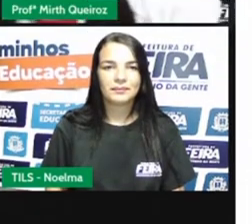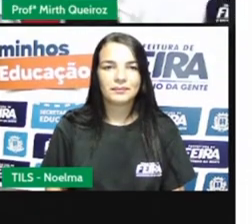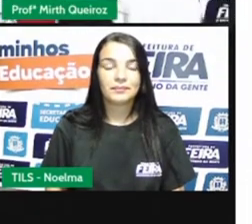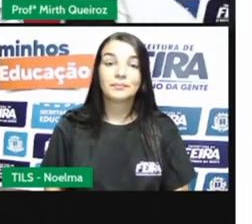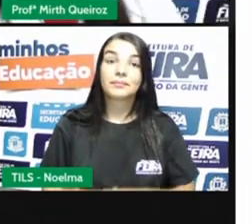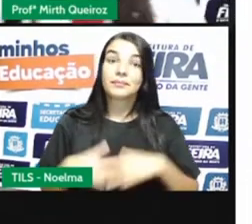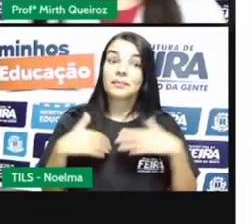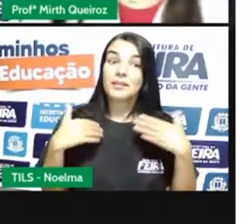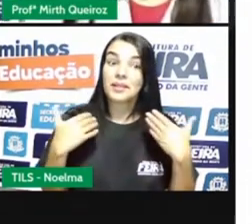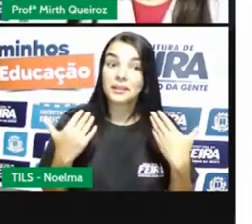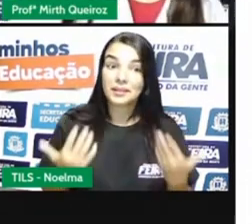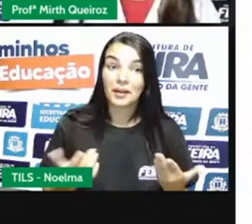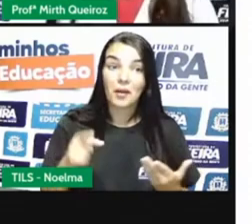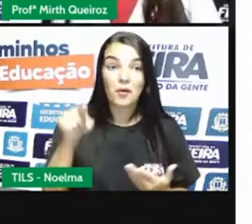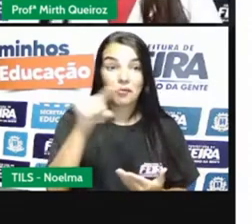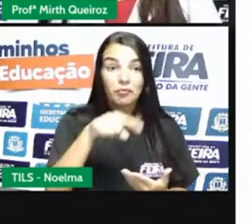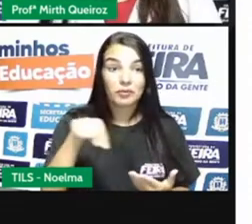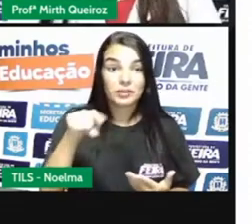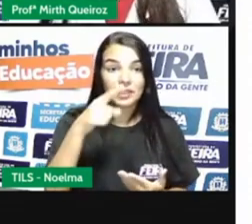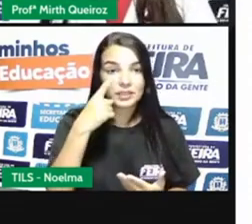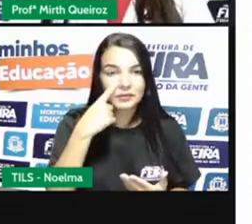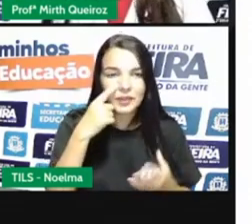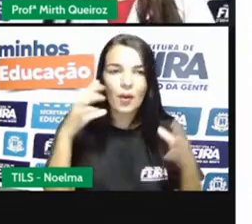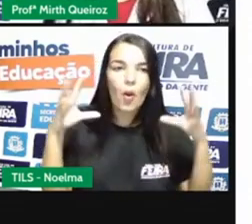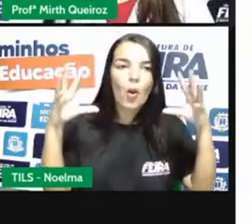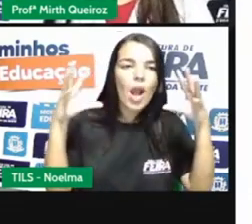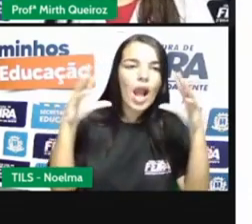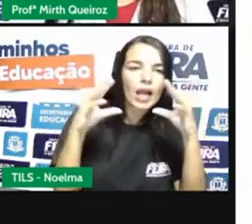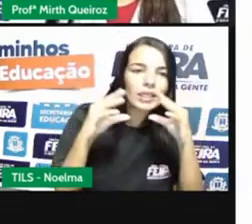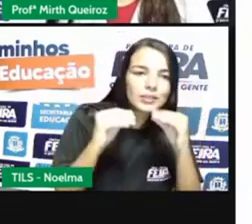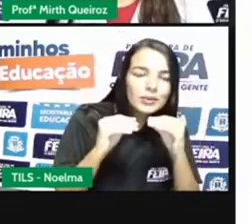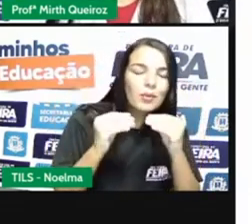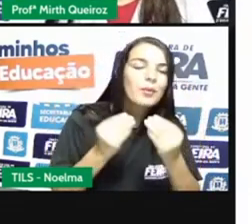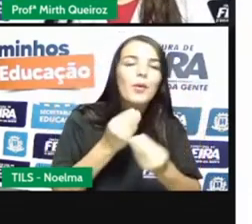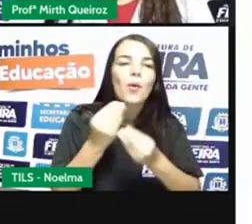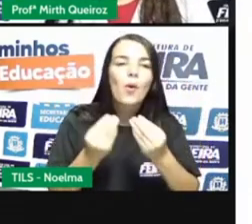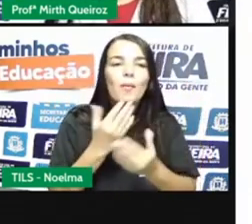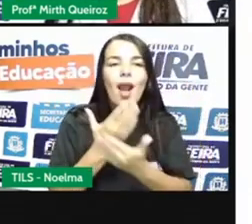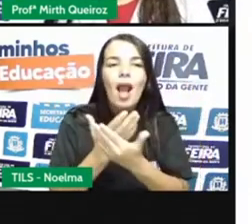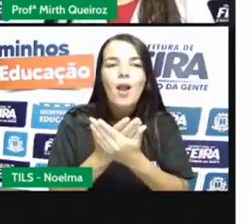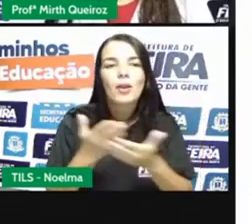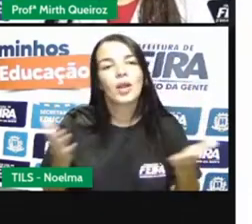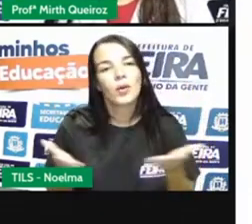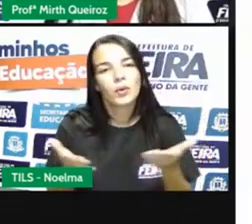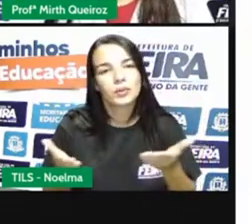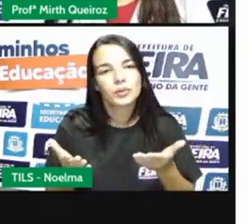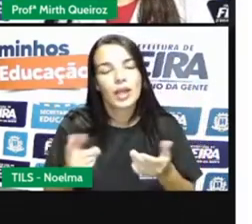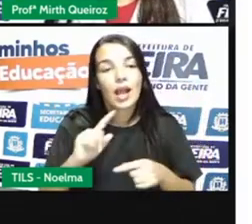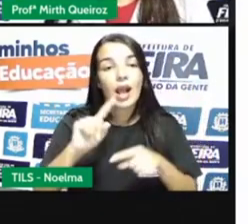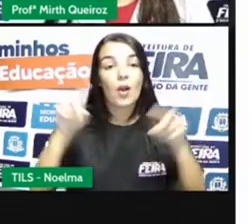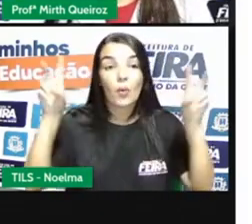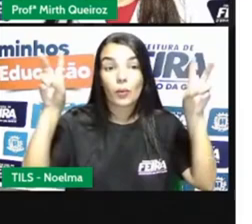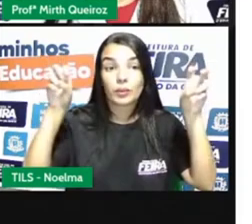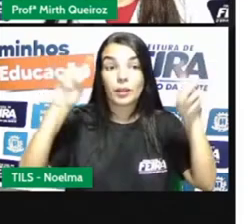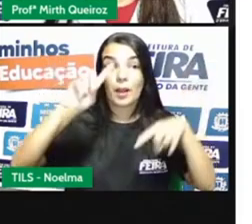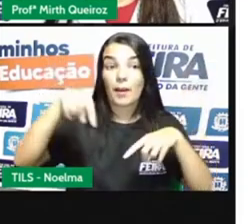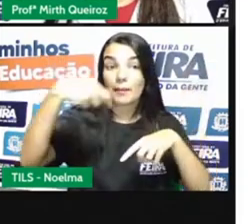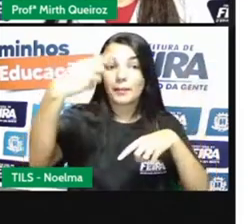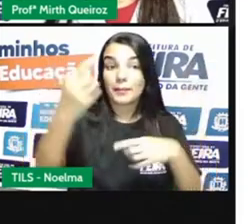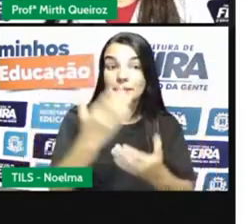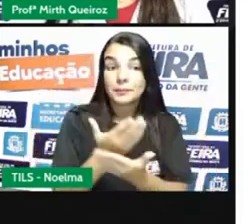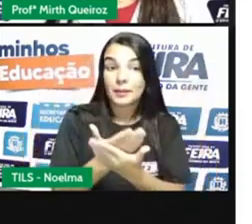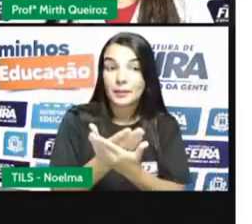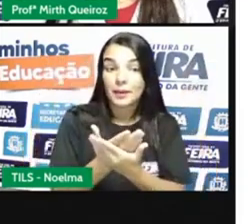E isso aí vocês viram um breve resumo sobre a aula de hoje o assunto para a próxima aula será